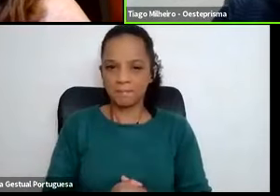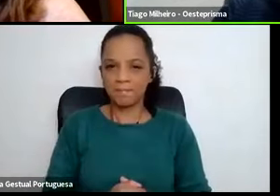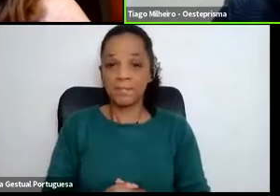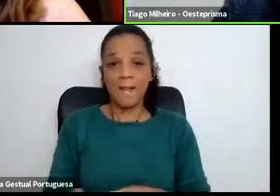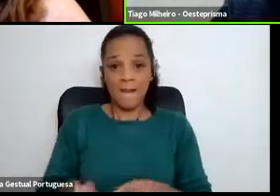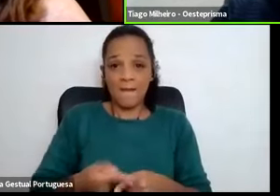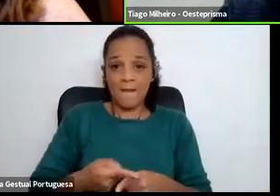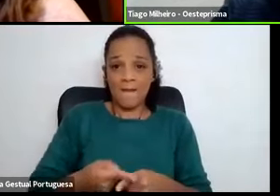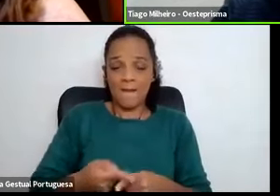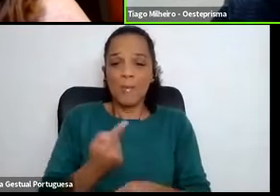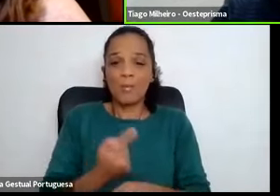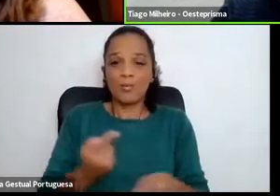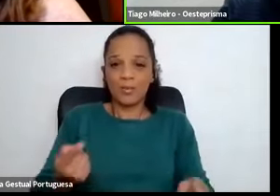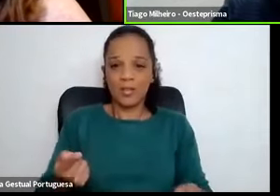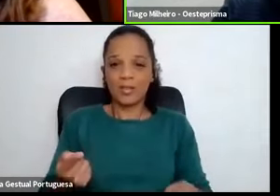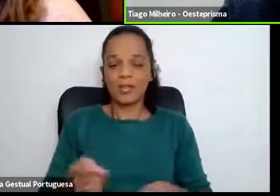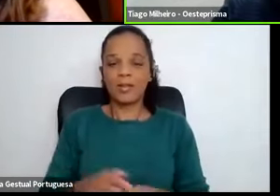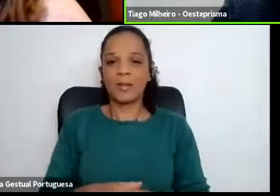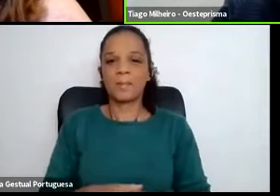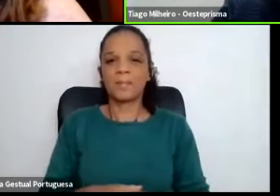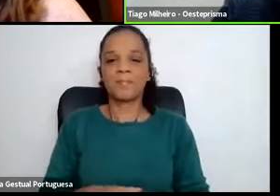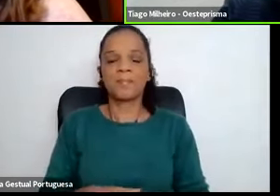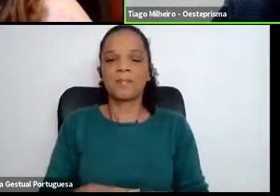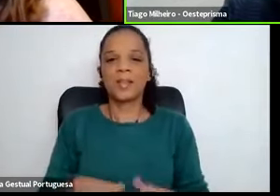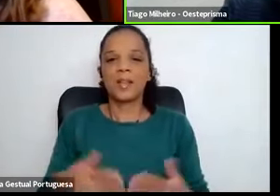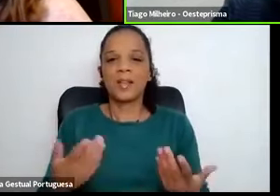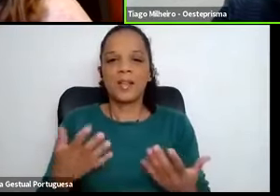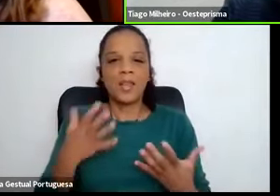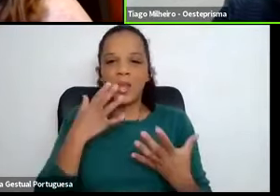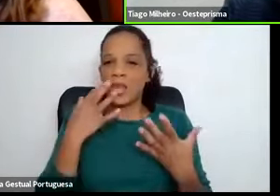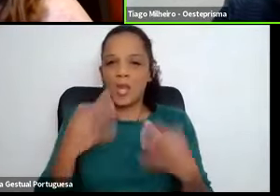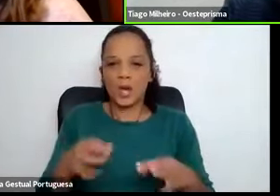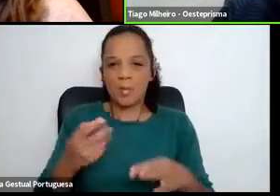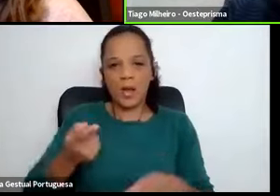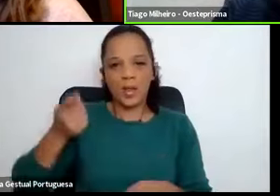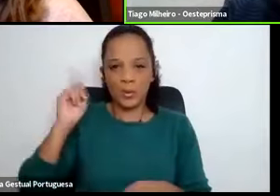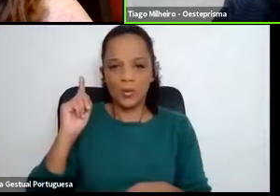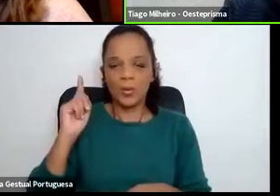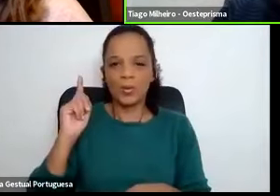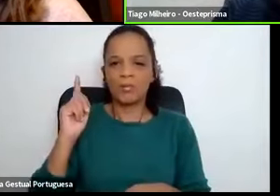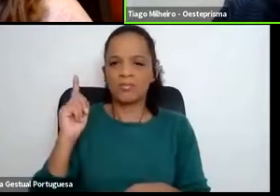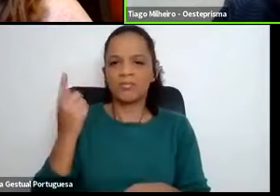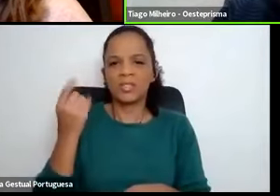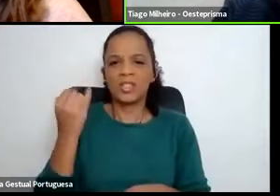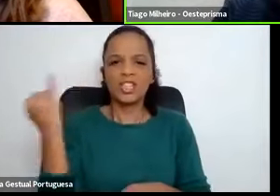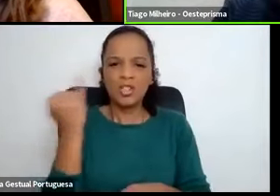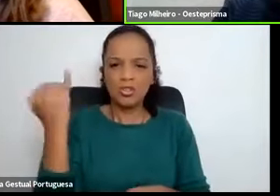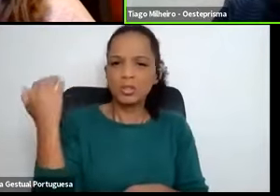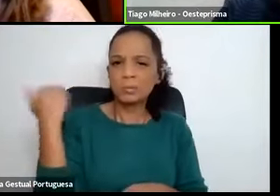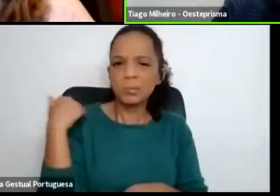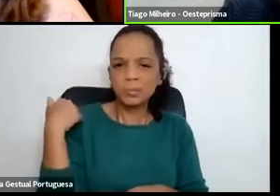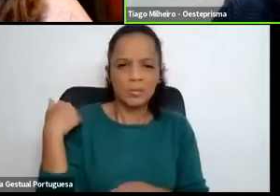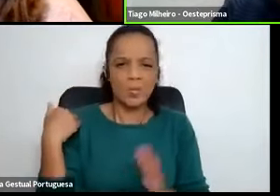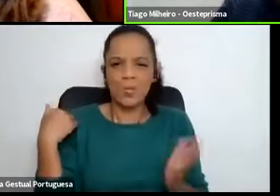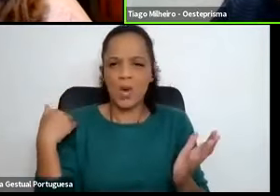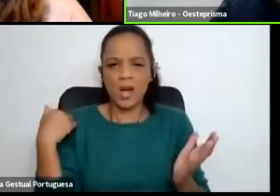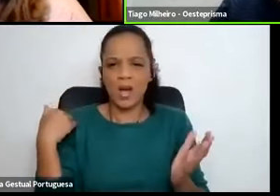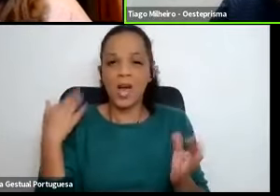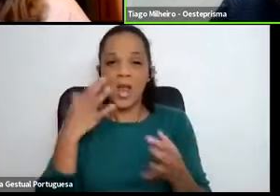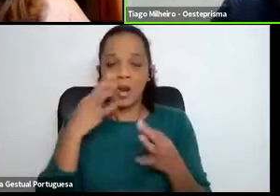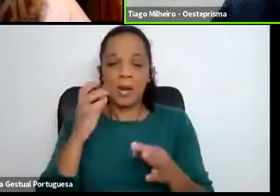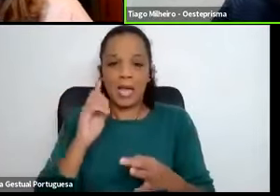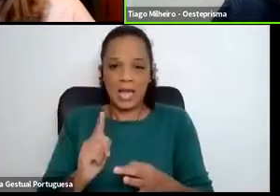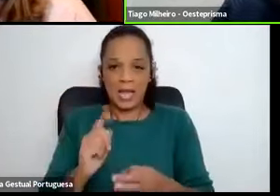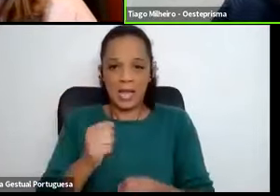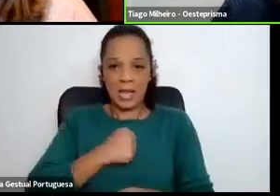acabamos, para já porque não é muito normal nós sermos contactados por instituições. Normalmente é sempre uma perspectiva de